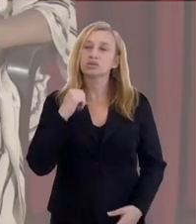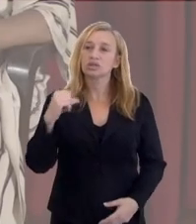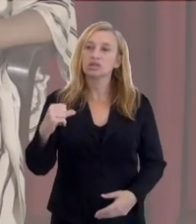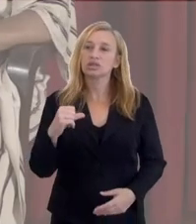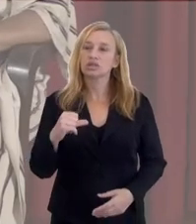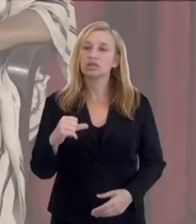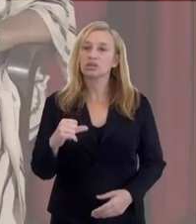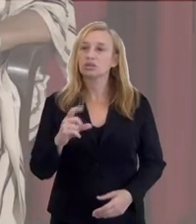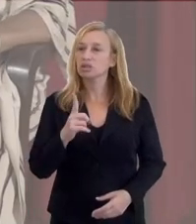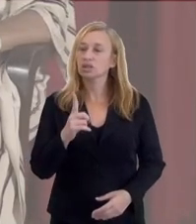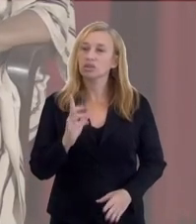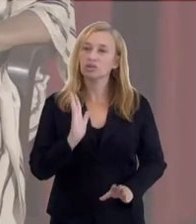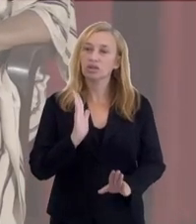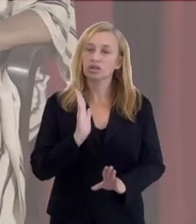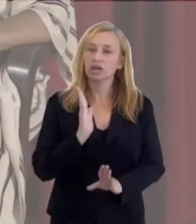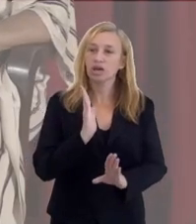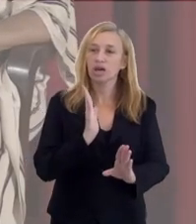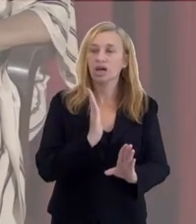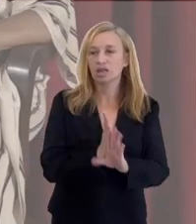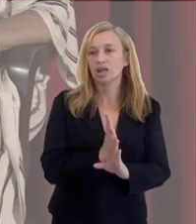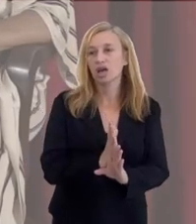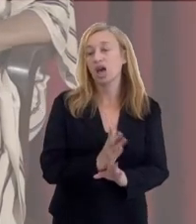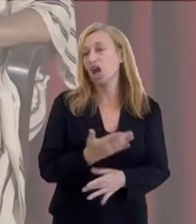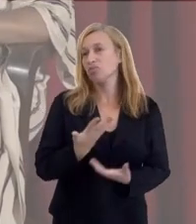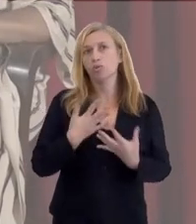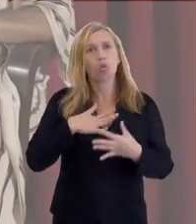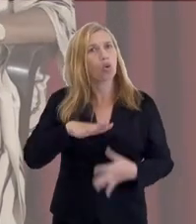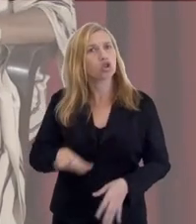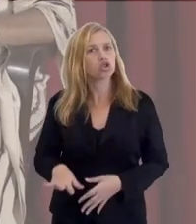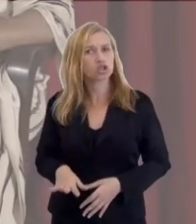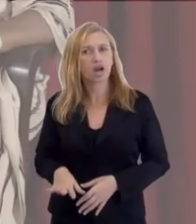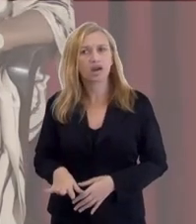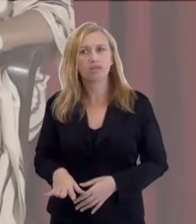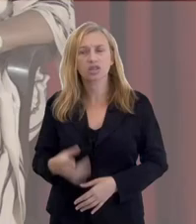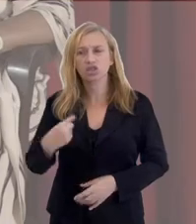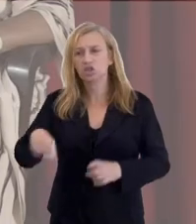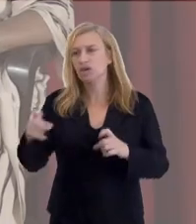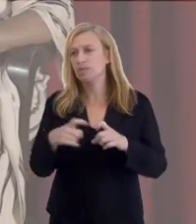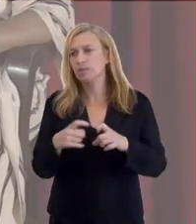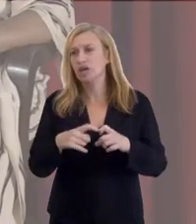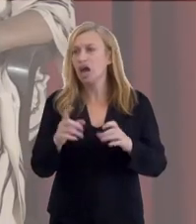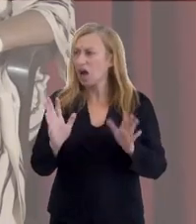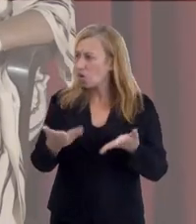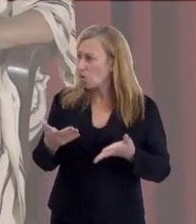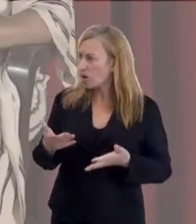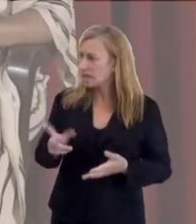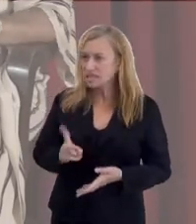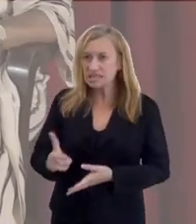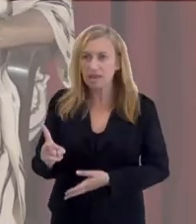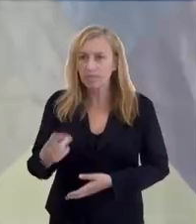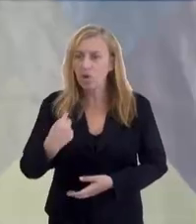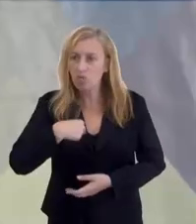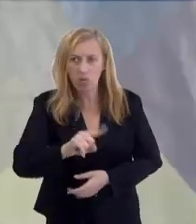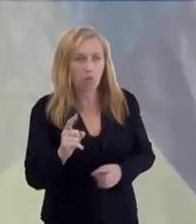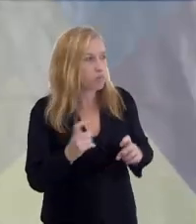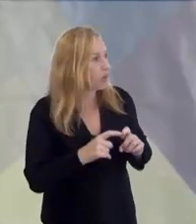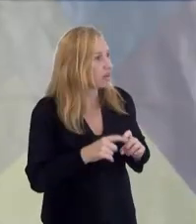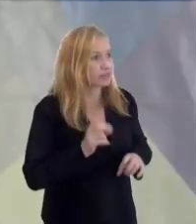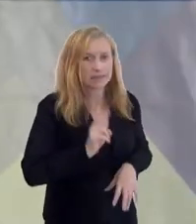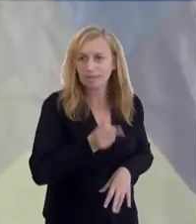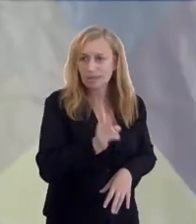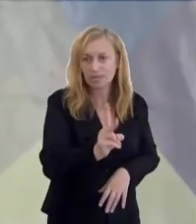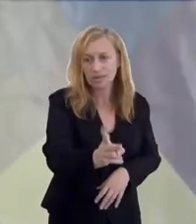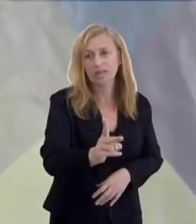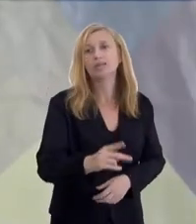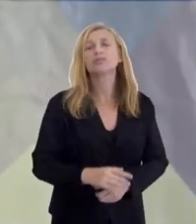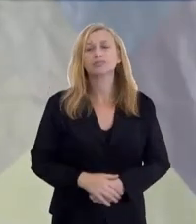que não suportava, via médico. Gente, agora o que eu faço de checapo é uma coisa de louco. Que bom! estou me tratando assim o tempo todo.